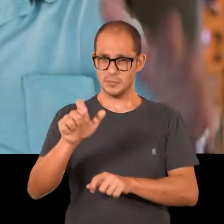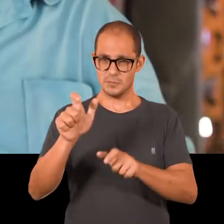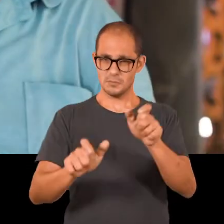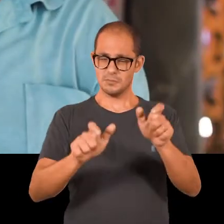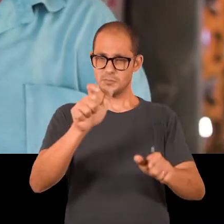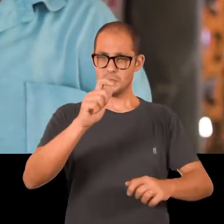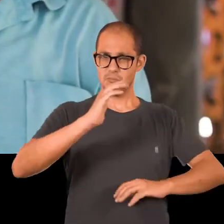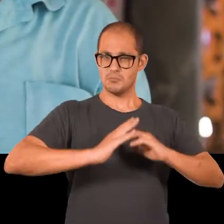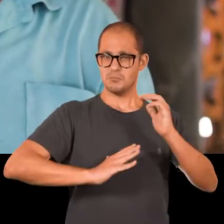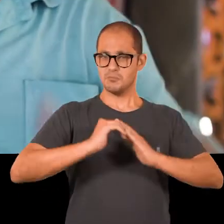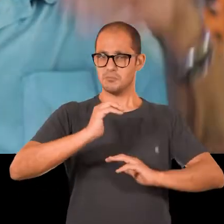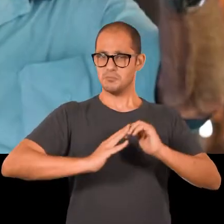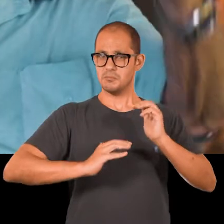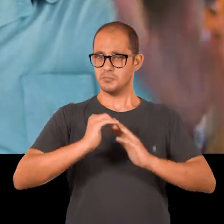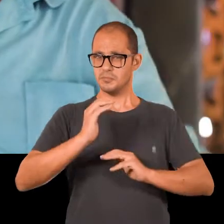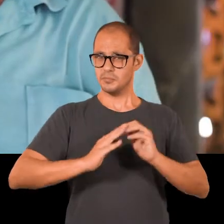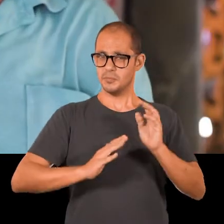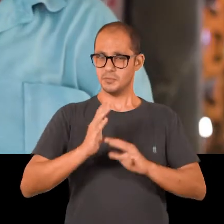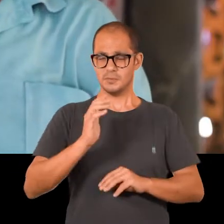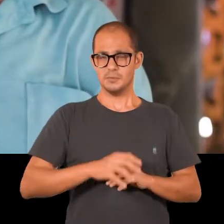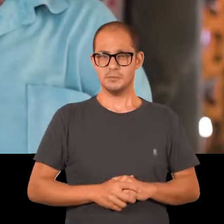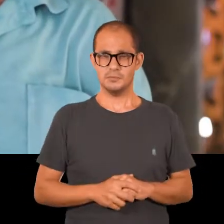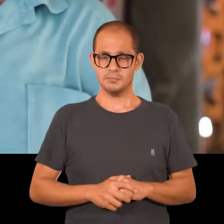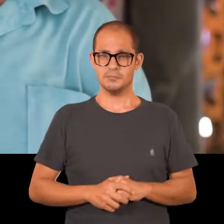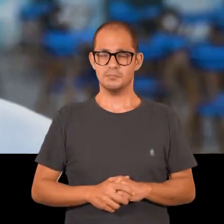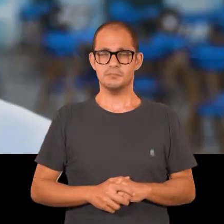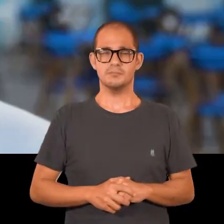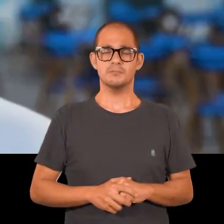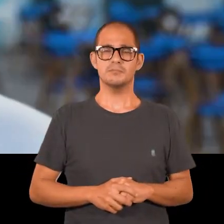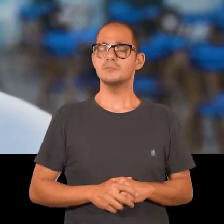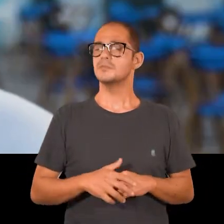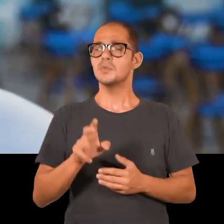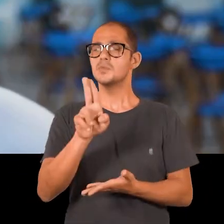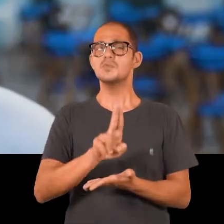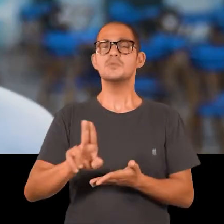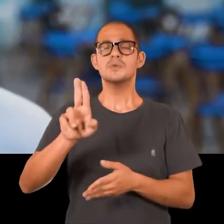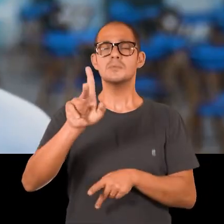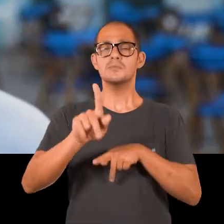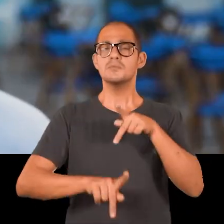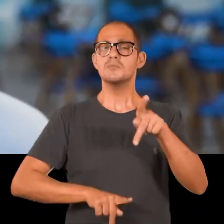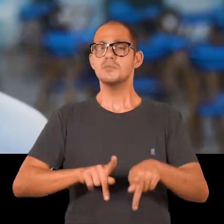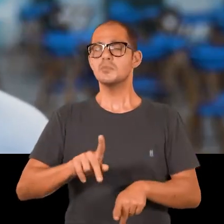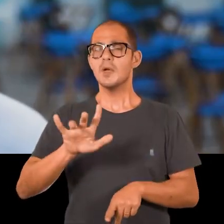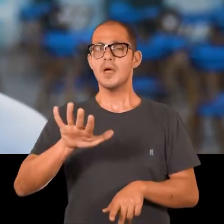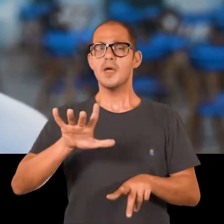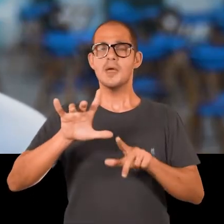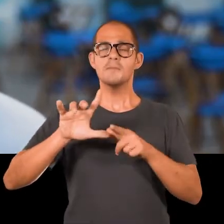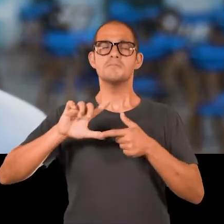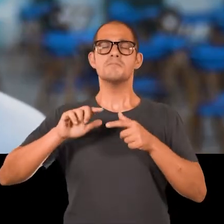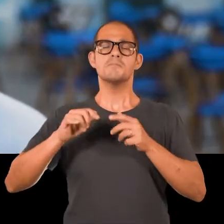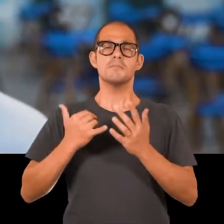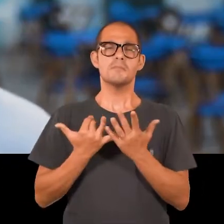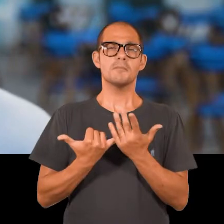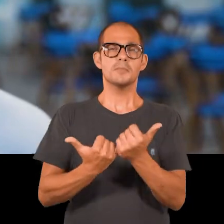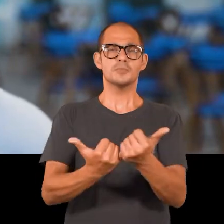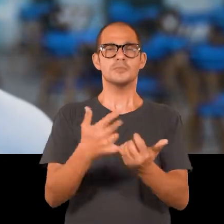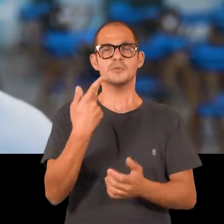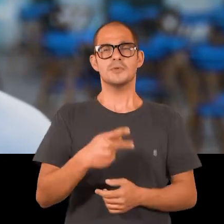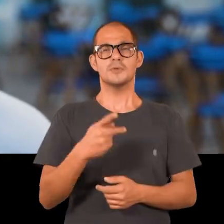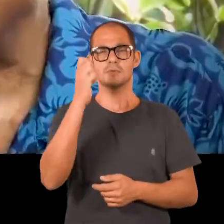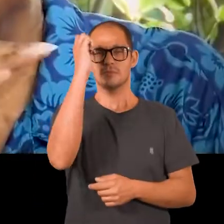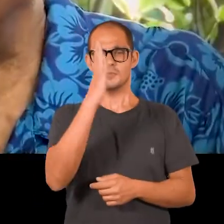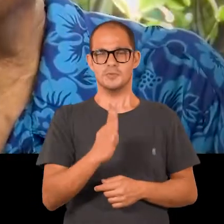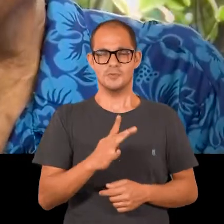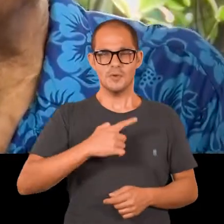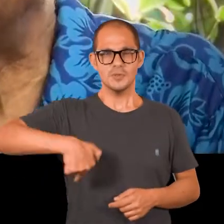profissionais e dos interlocutores brasileiros. A universidade pública é patrimônio do povo brasileiro. É de todos